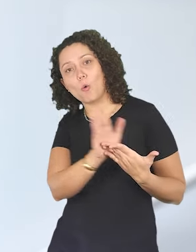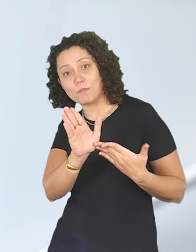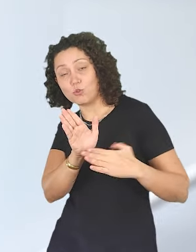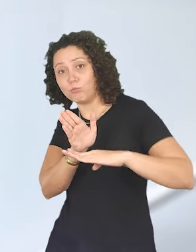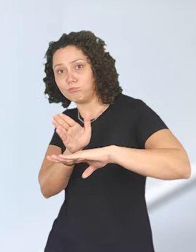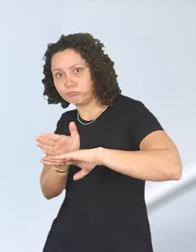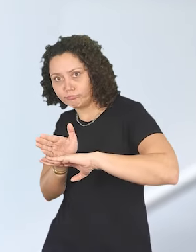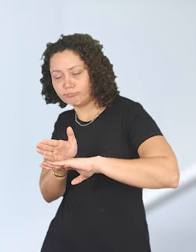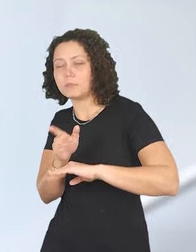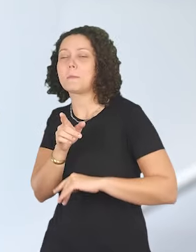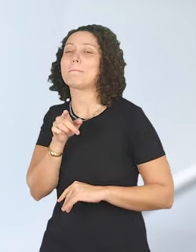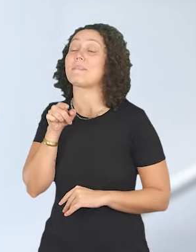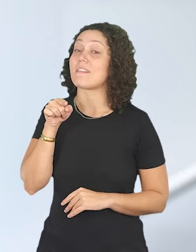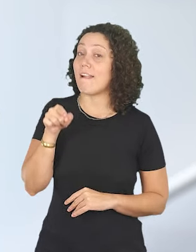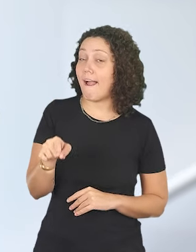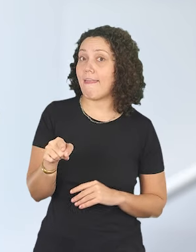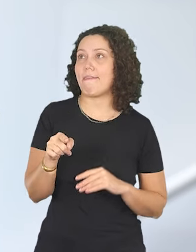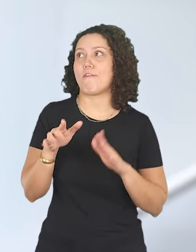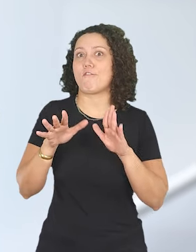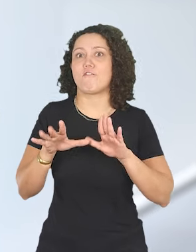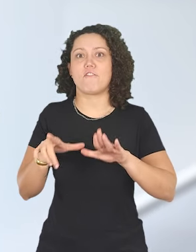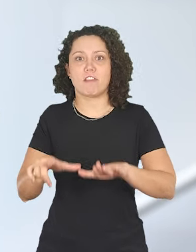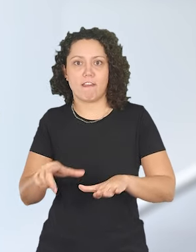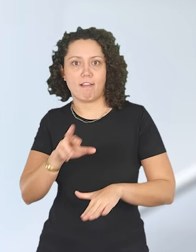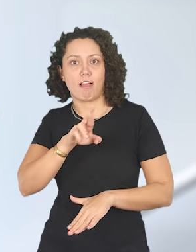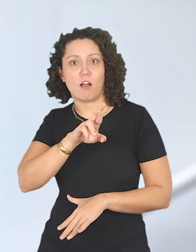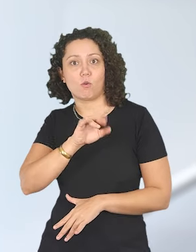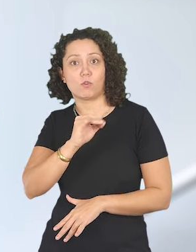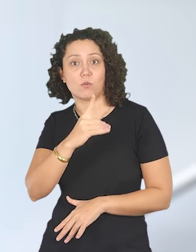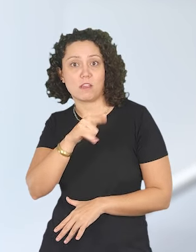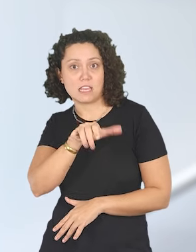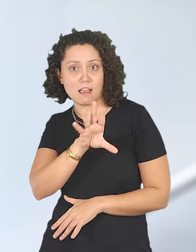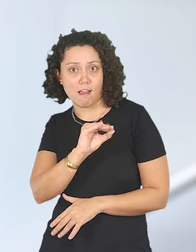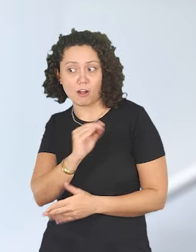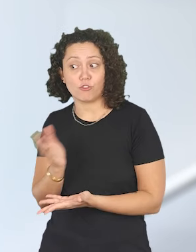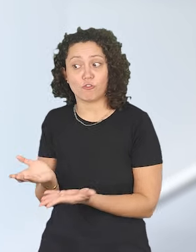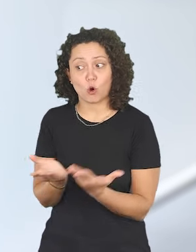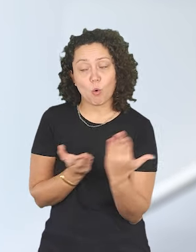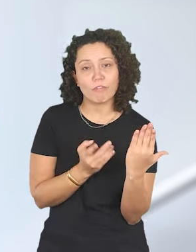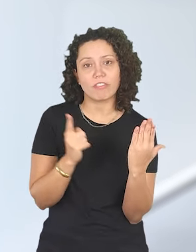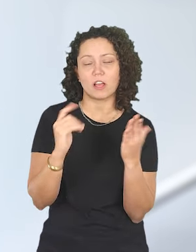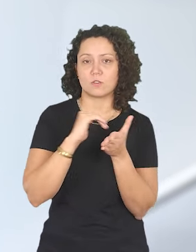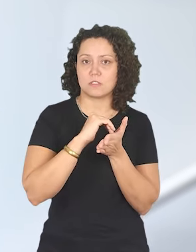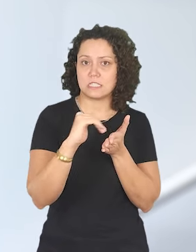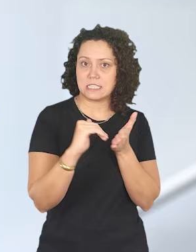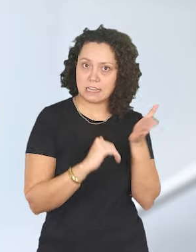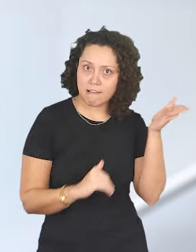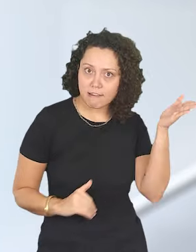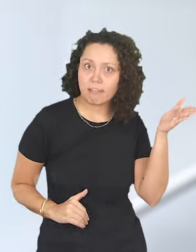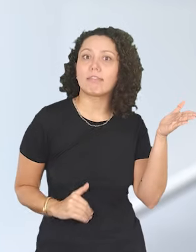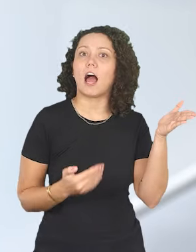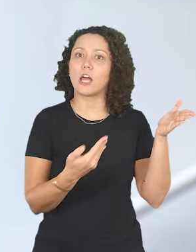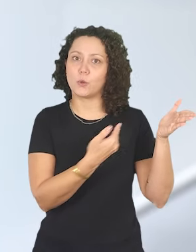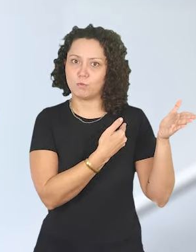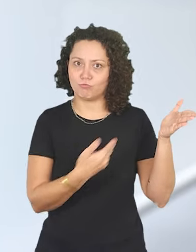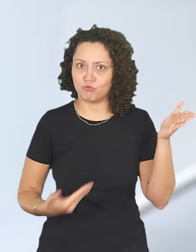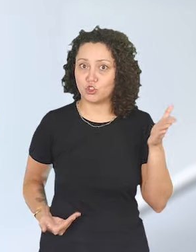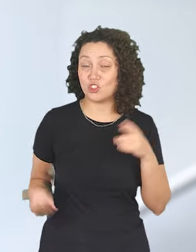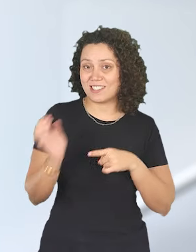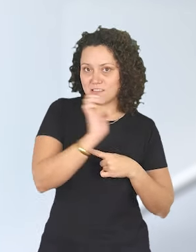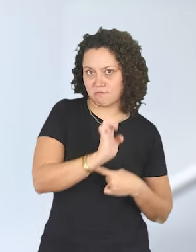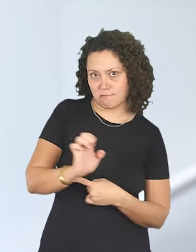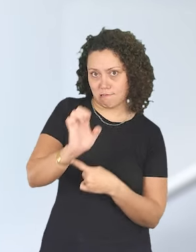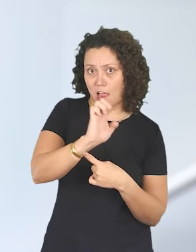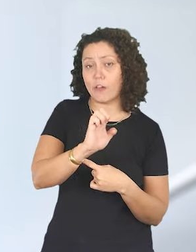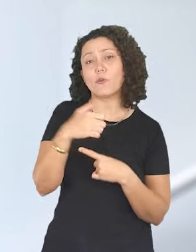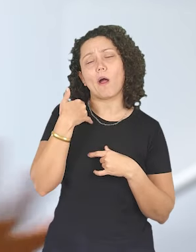fiquei lá até o momento que o Ricardo foi convidado a ser secretário de Estado. Foi quando ele me ligou e